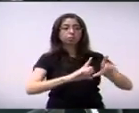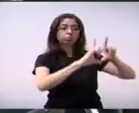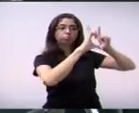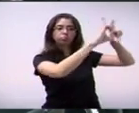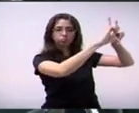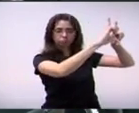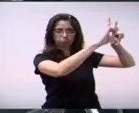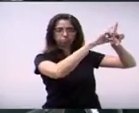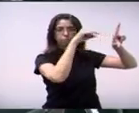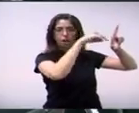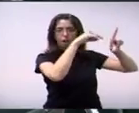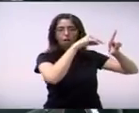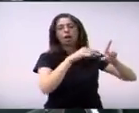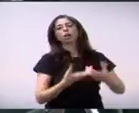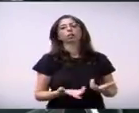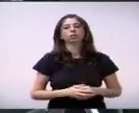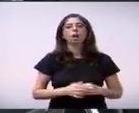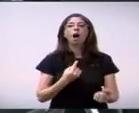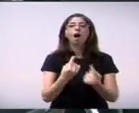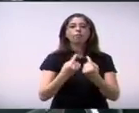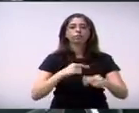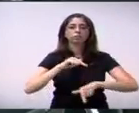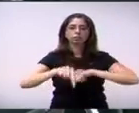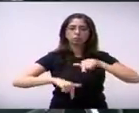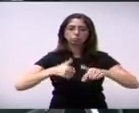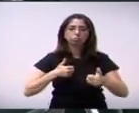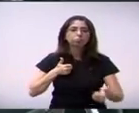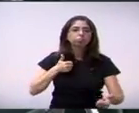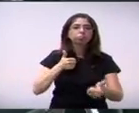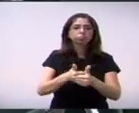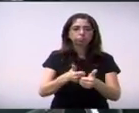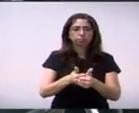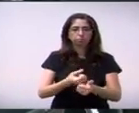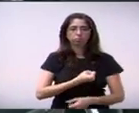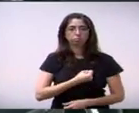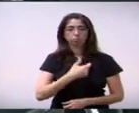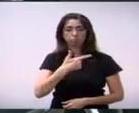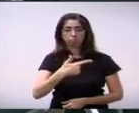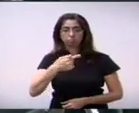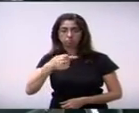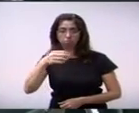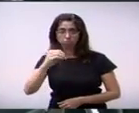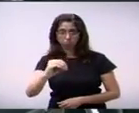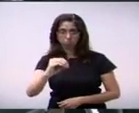Avenida dos Trabalhadores de fronte ao número 270.